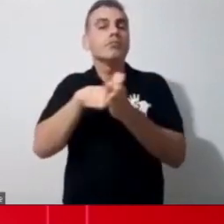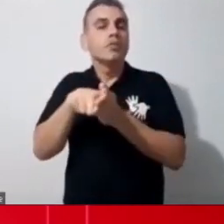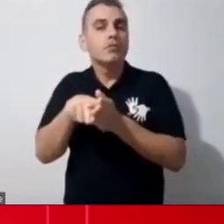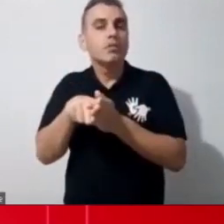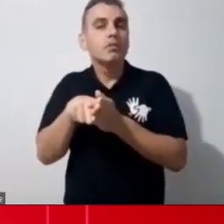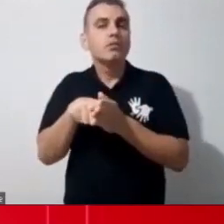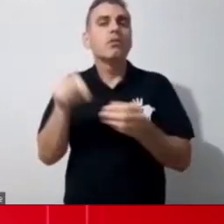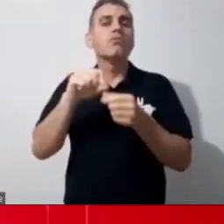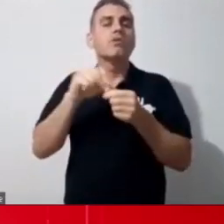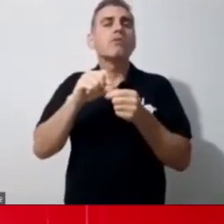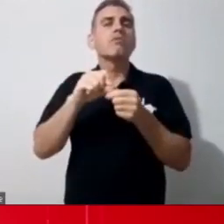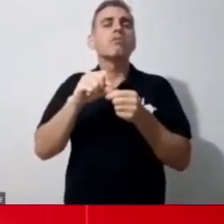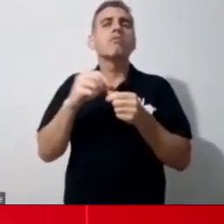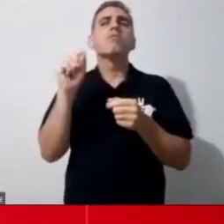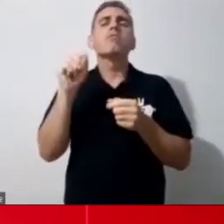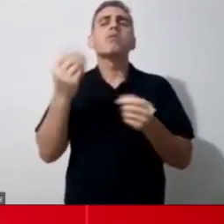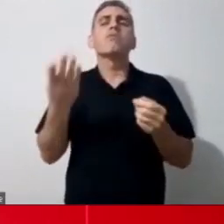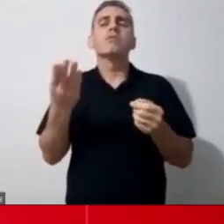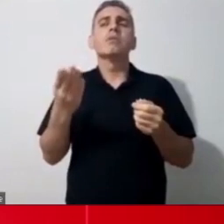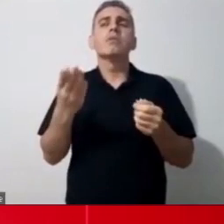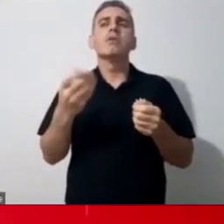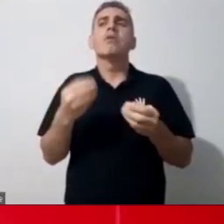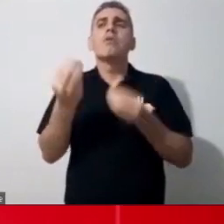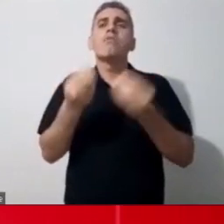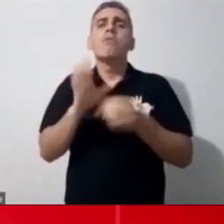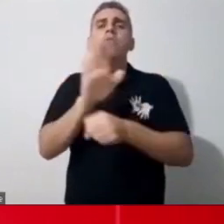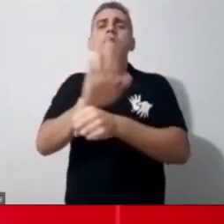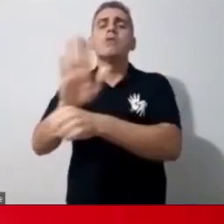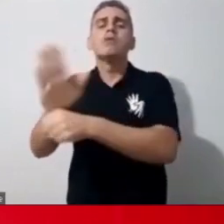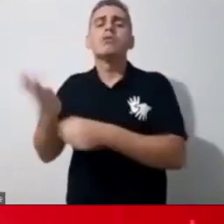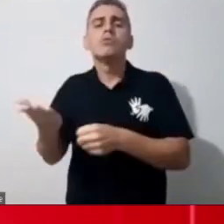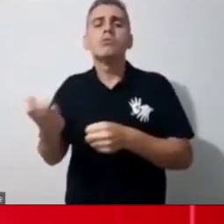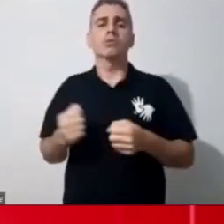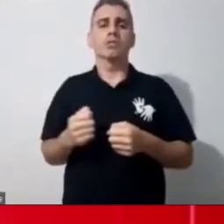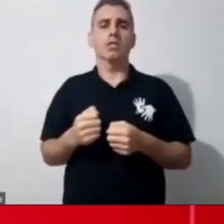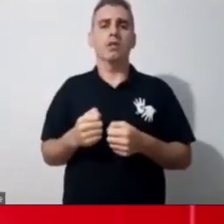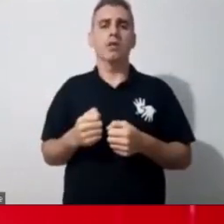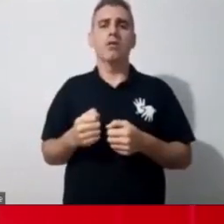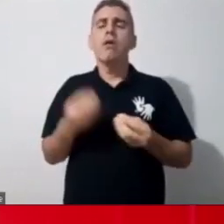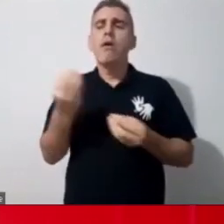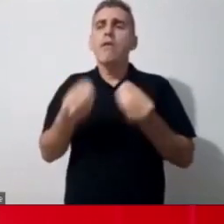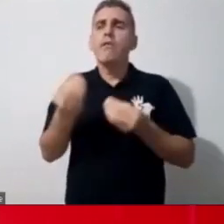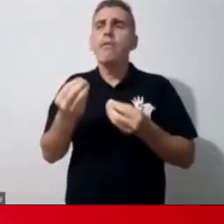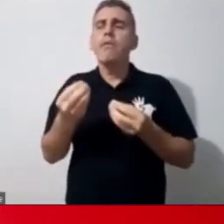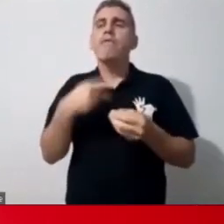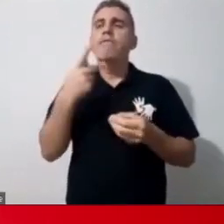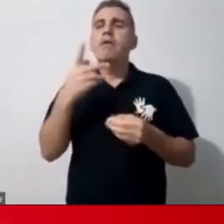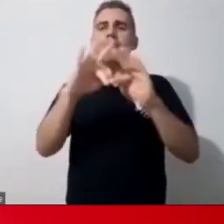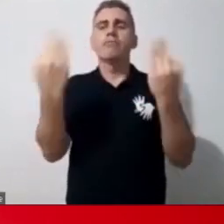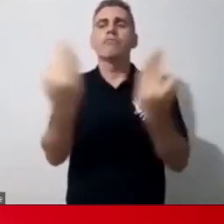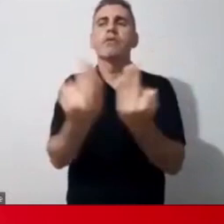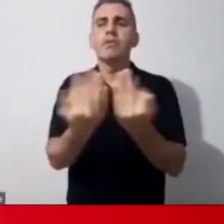que a gente pode ajudar, né, como, como que eu vou fazer para ajudar, para chegar naquela família, para falar uma coisa boa,